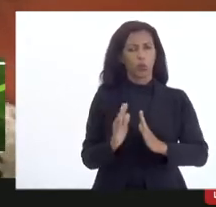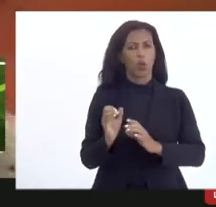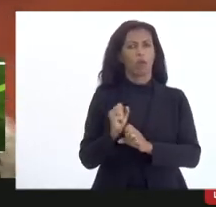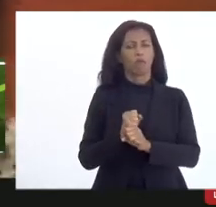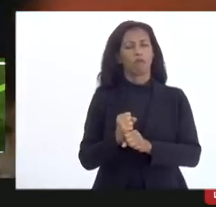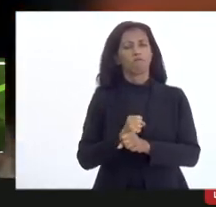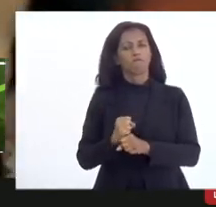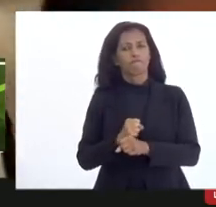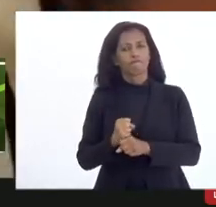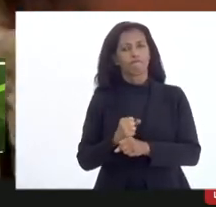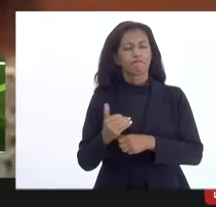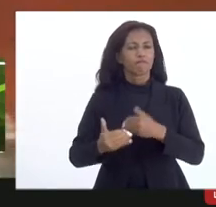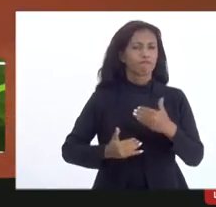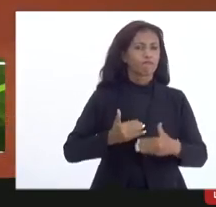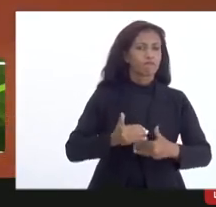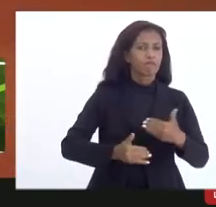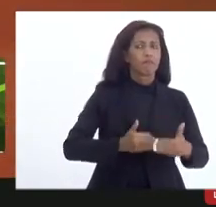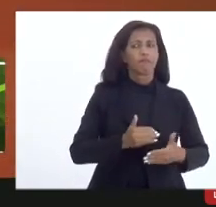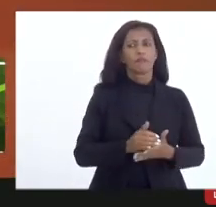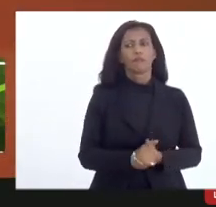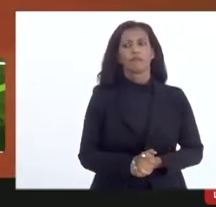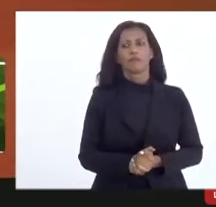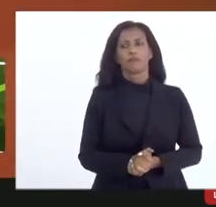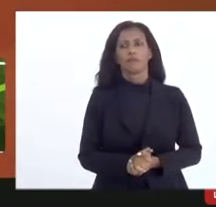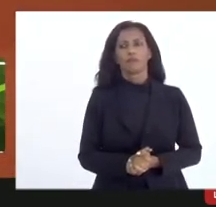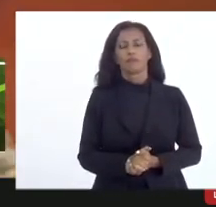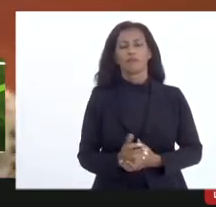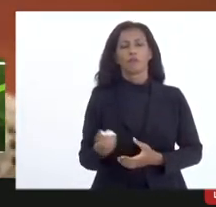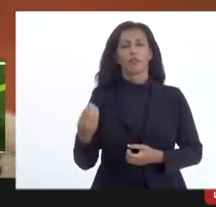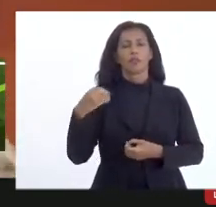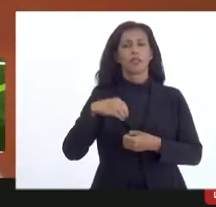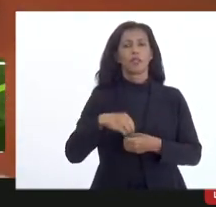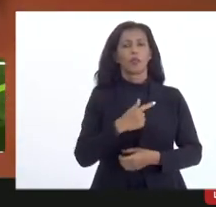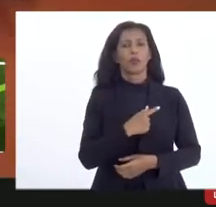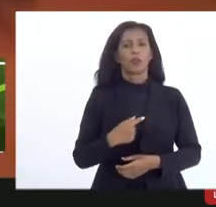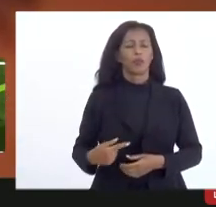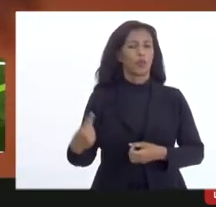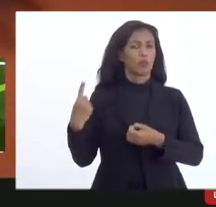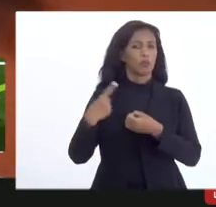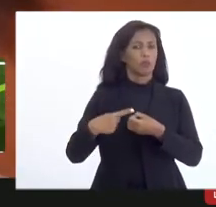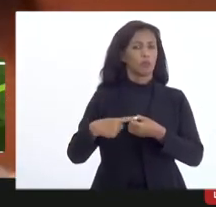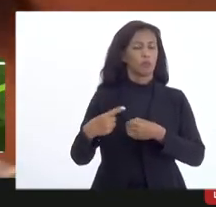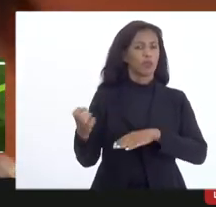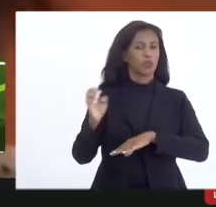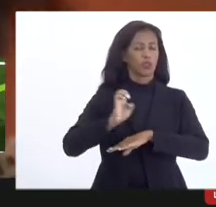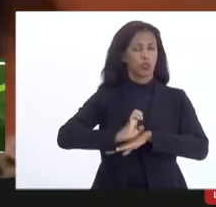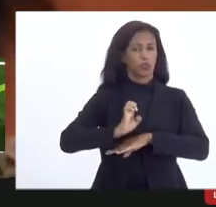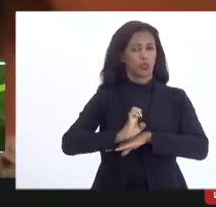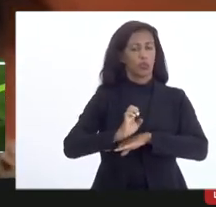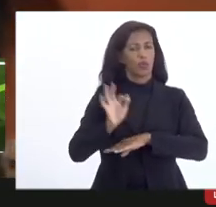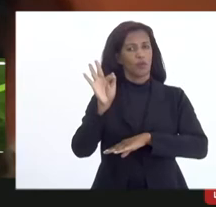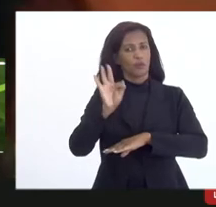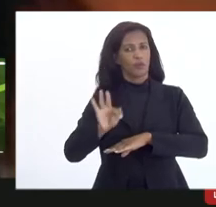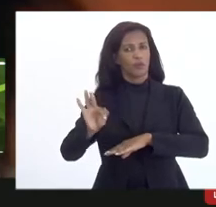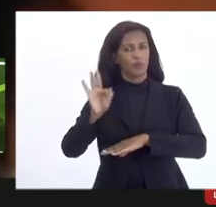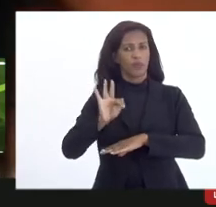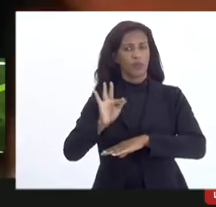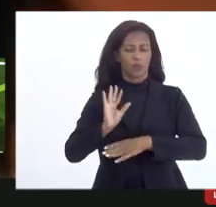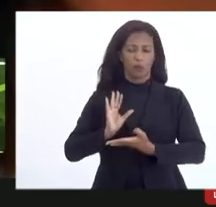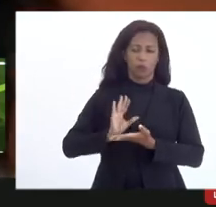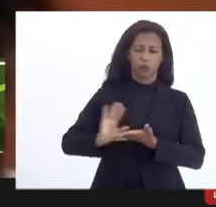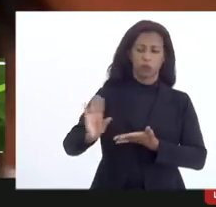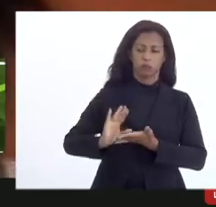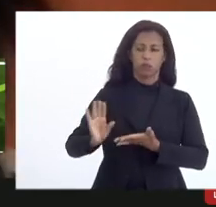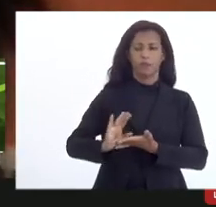com a com a tanto no governo municipal estadual e federal a contribuição da